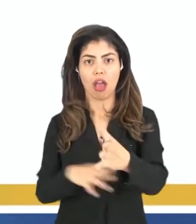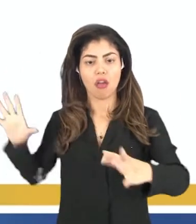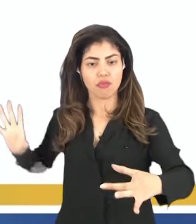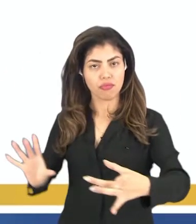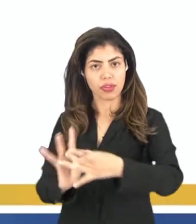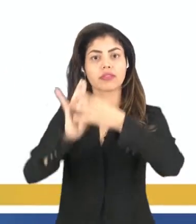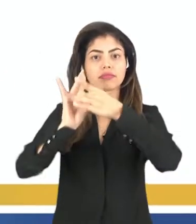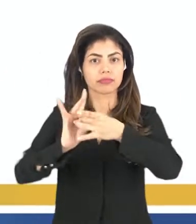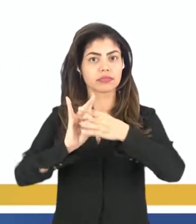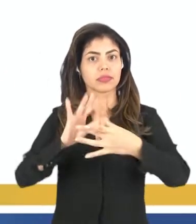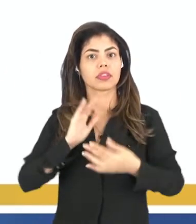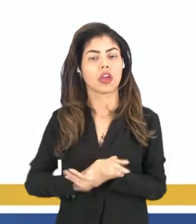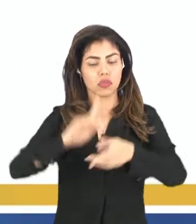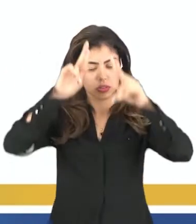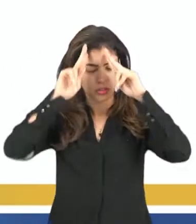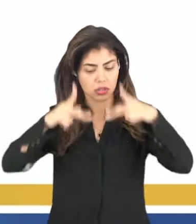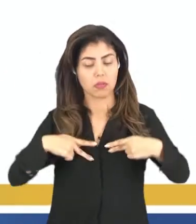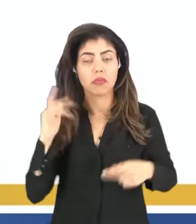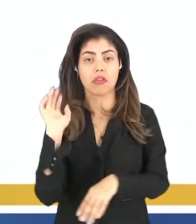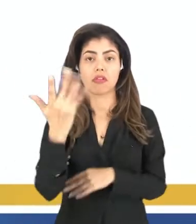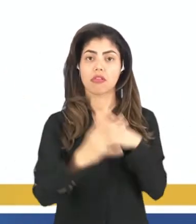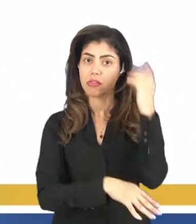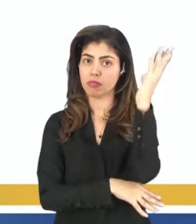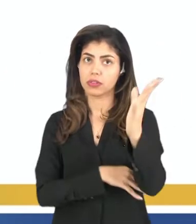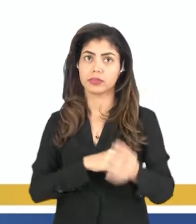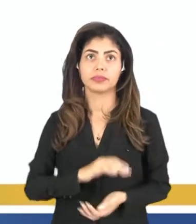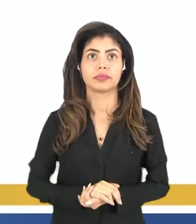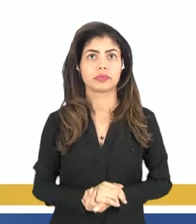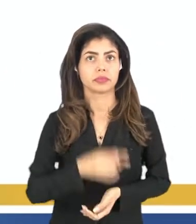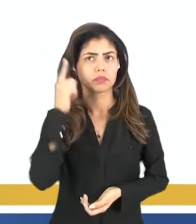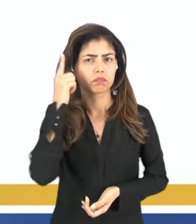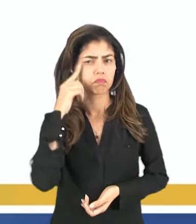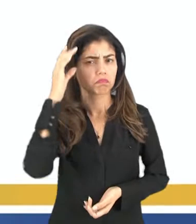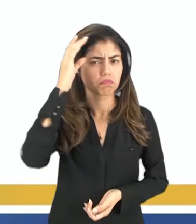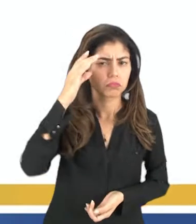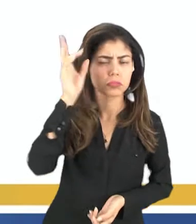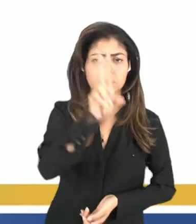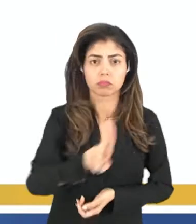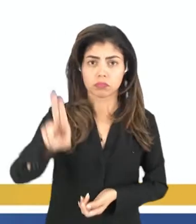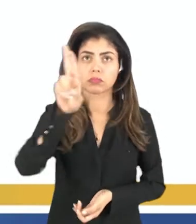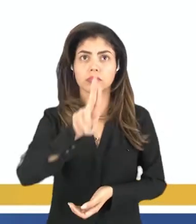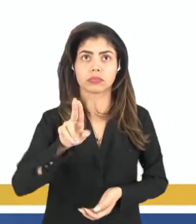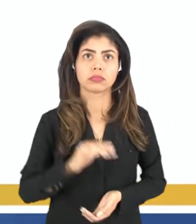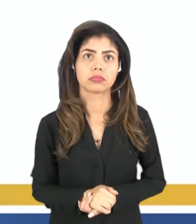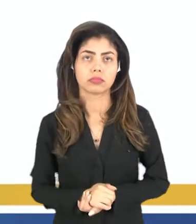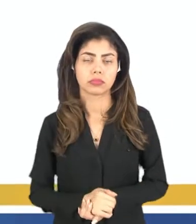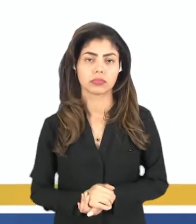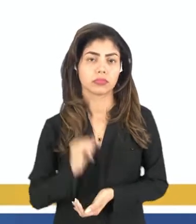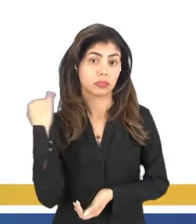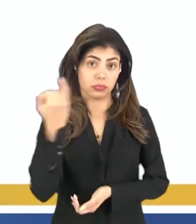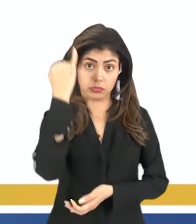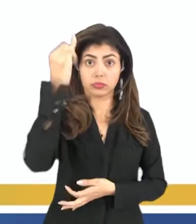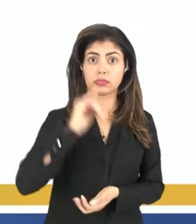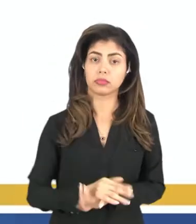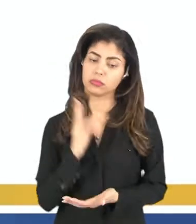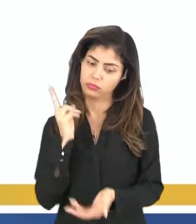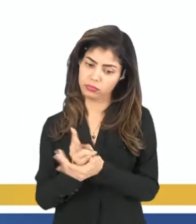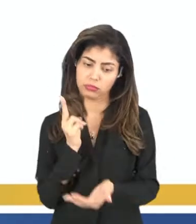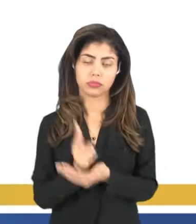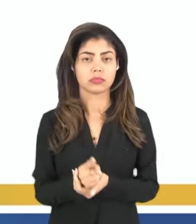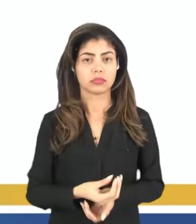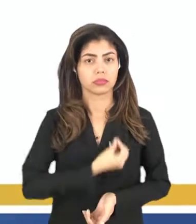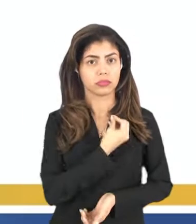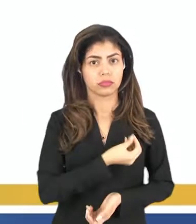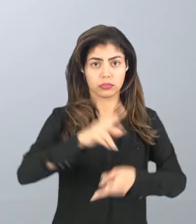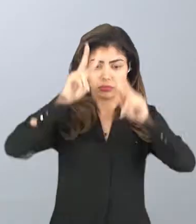vínculo entre o ser humano e a natureza, conscientizando os seus usuários da importância da mesma para a